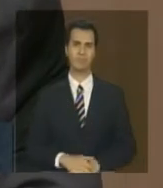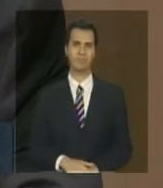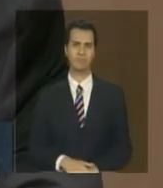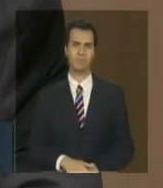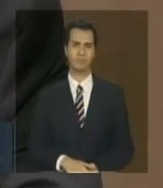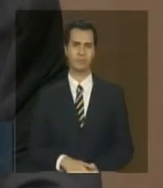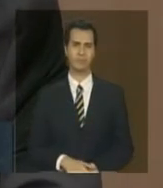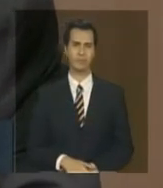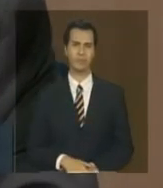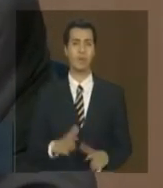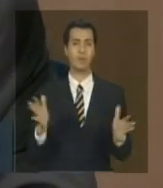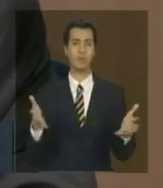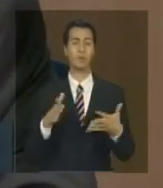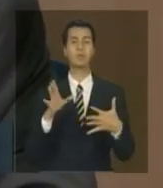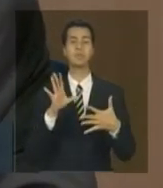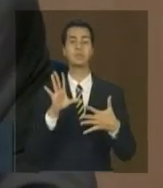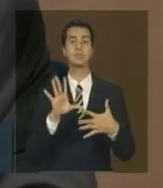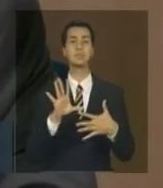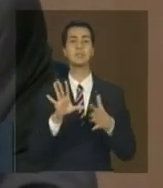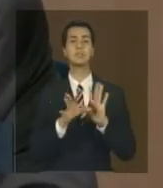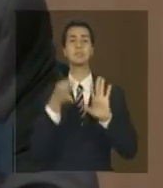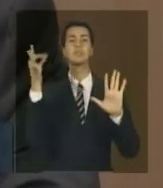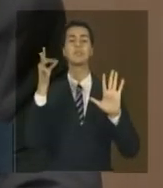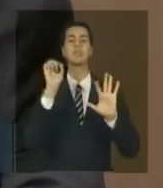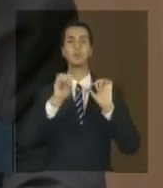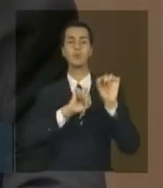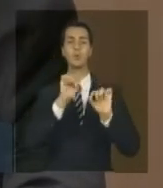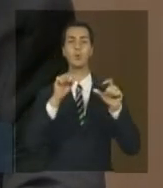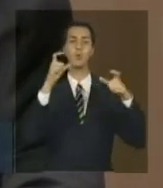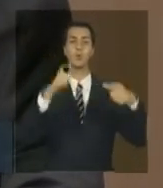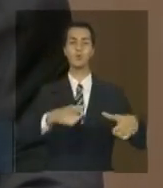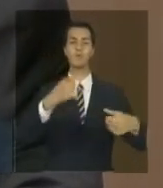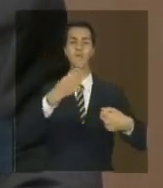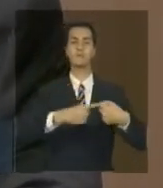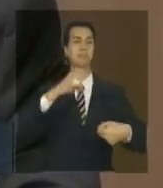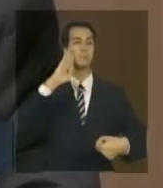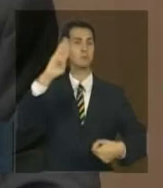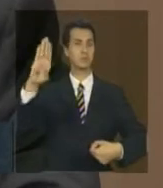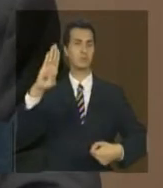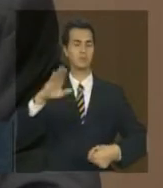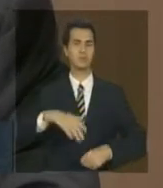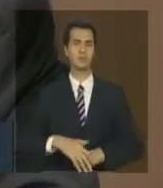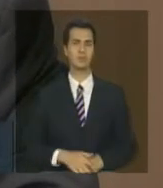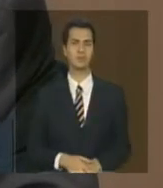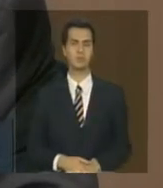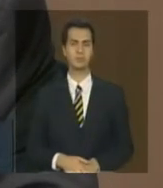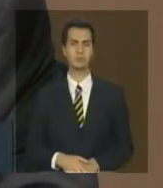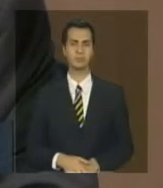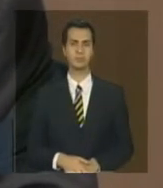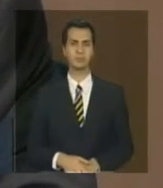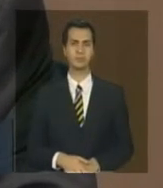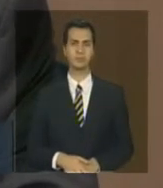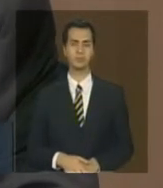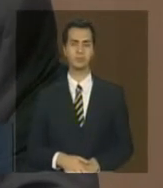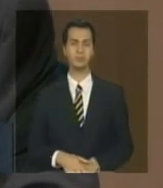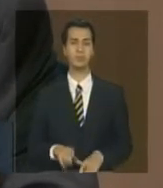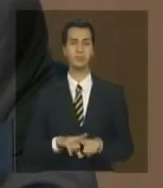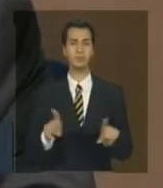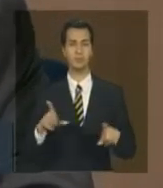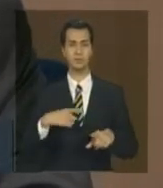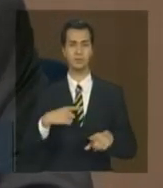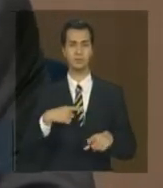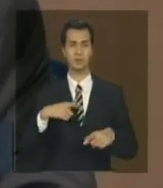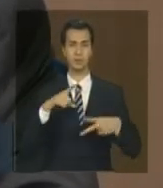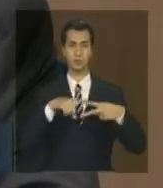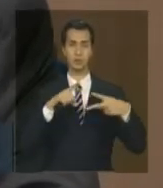está o destaque de onde ocorreram esse desmatamento então o desmatamento foi uma taxa bem menor mas ainda assim ele está concentrado em